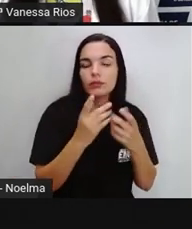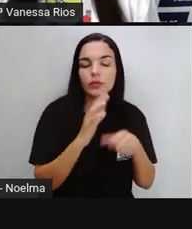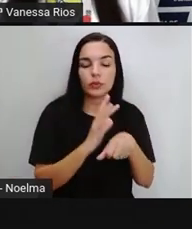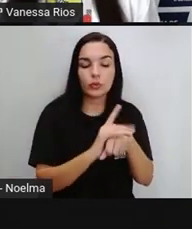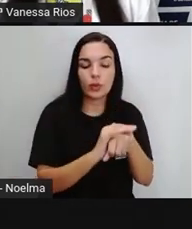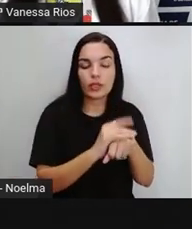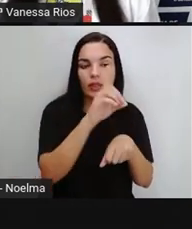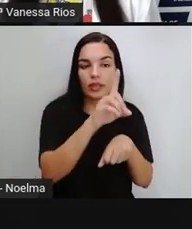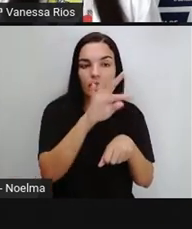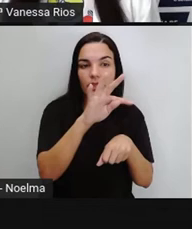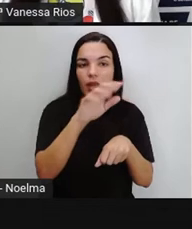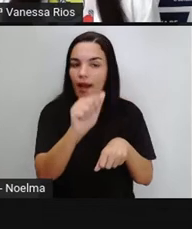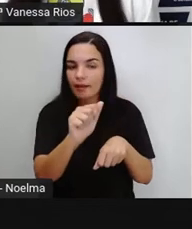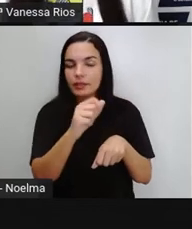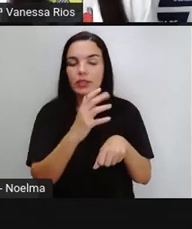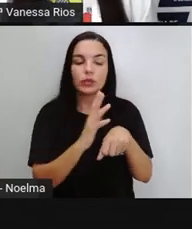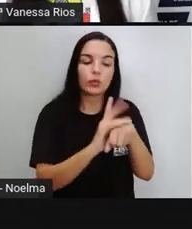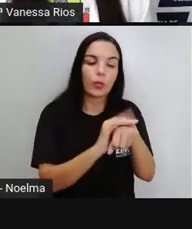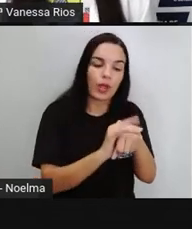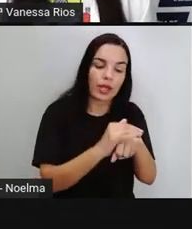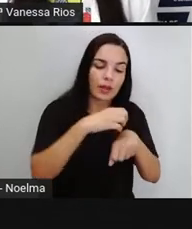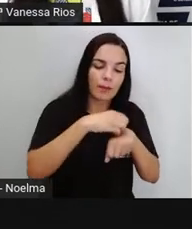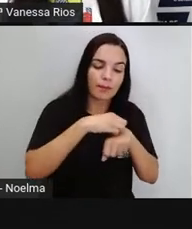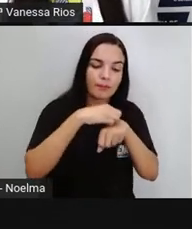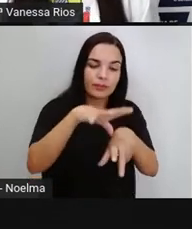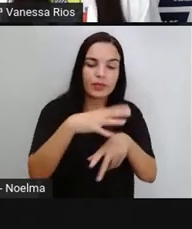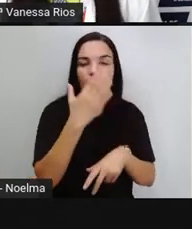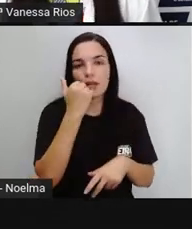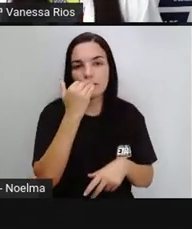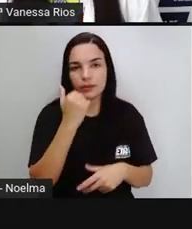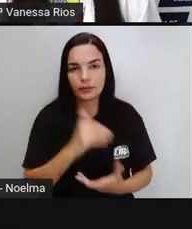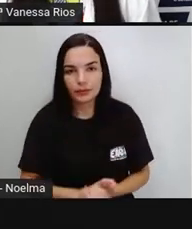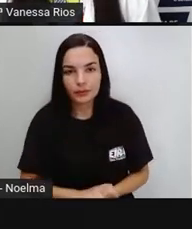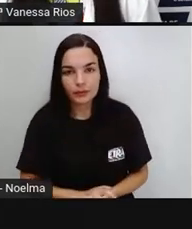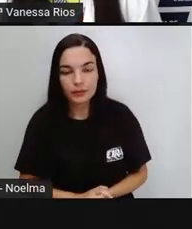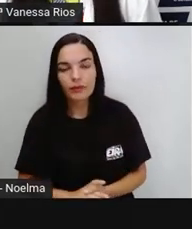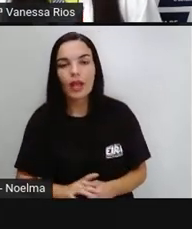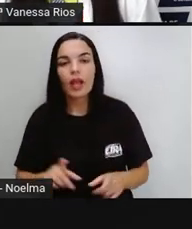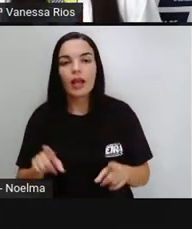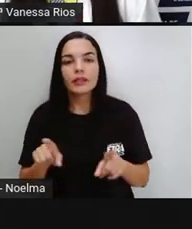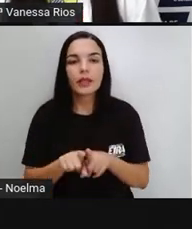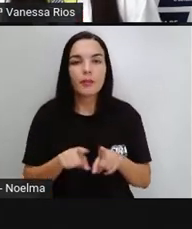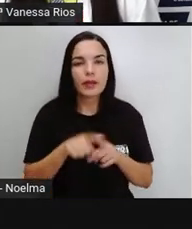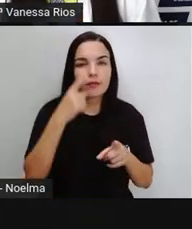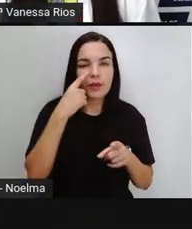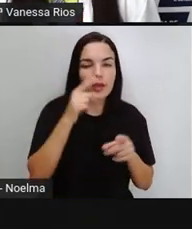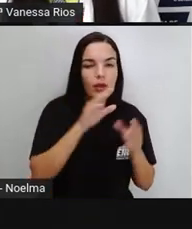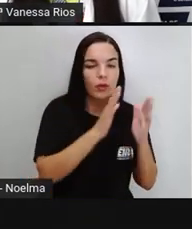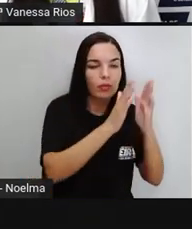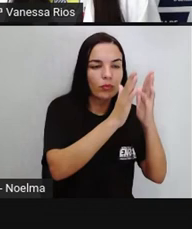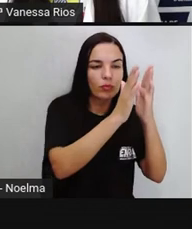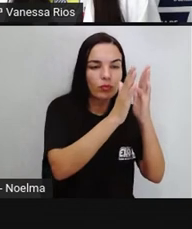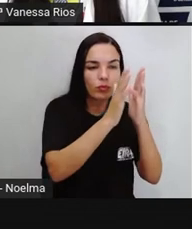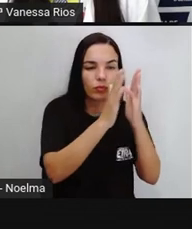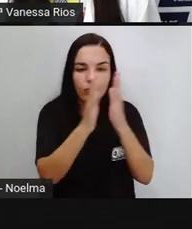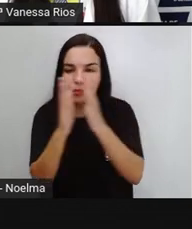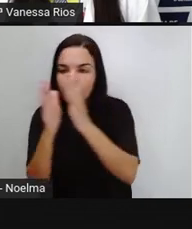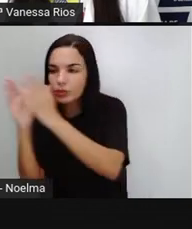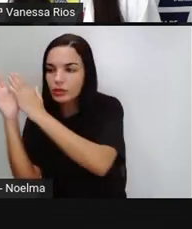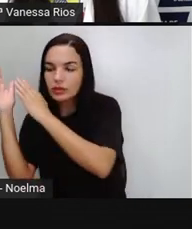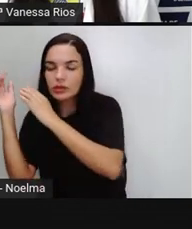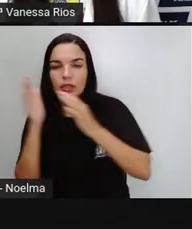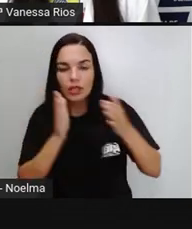causadas transmitidas por alimentos. E a gente percebe aí o trajeto que esse gráfico,